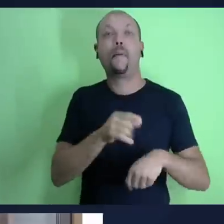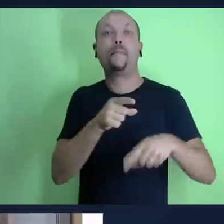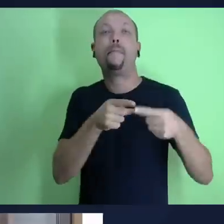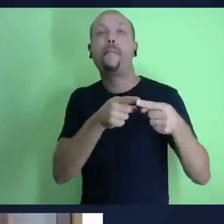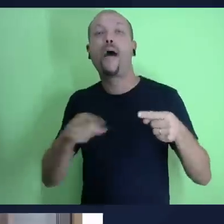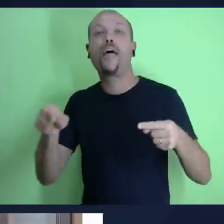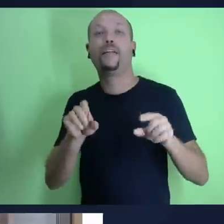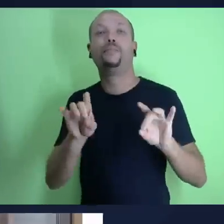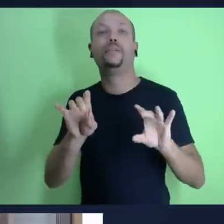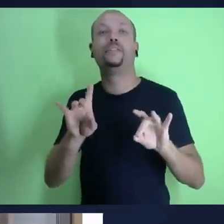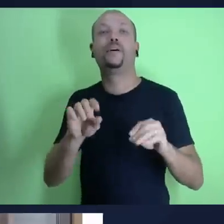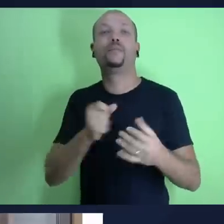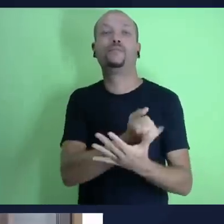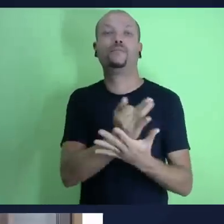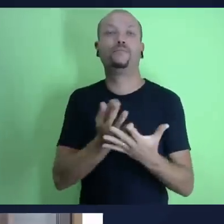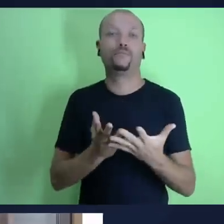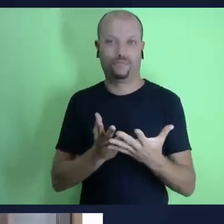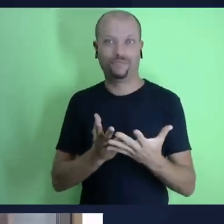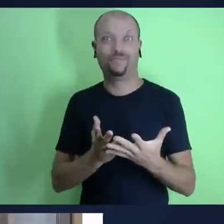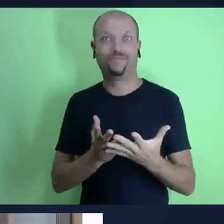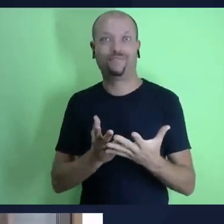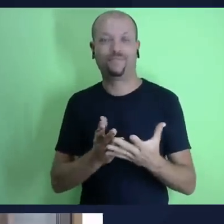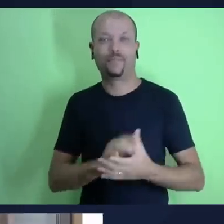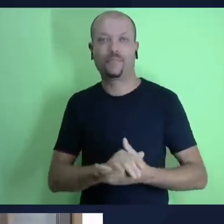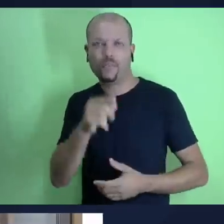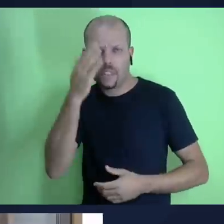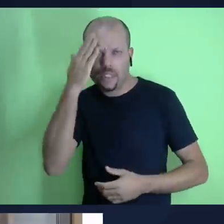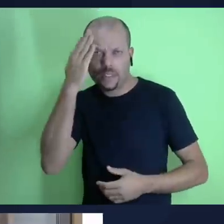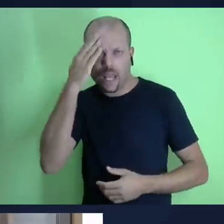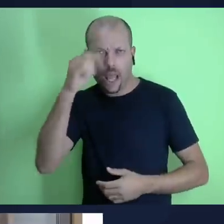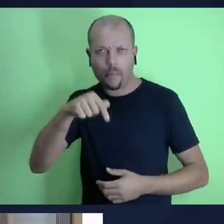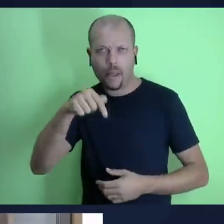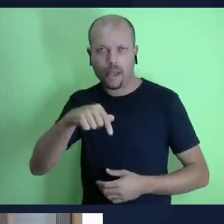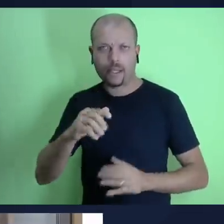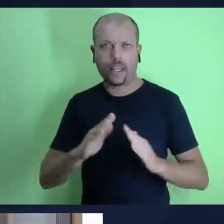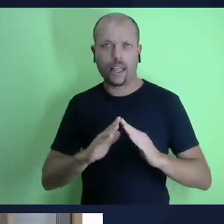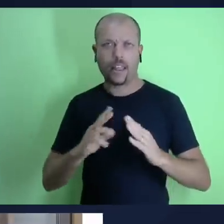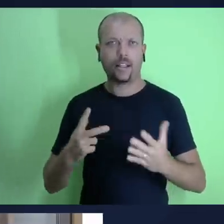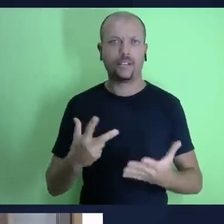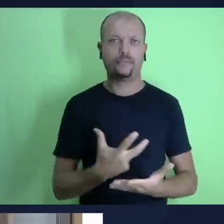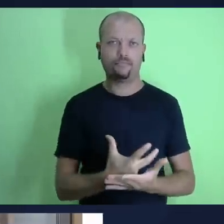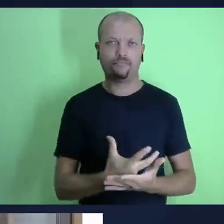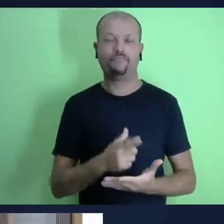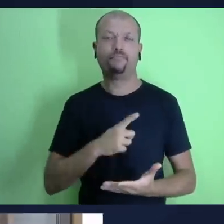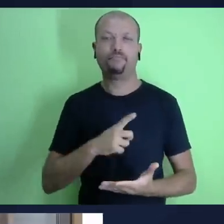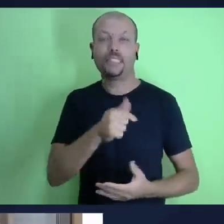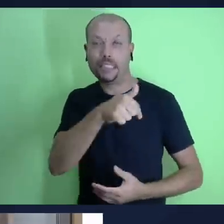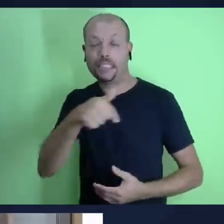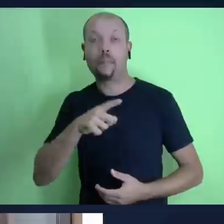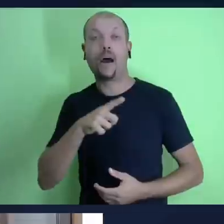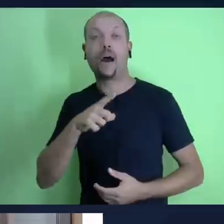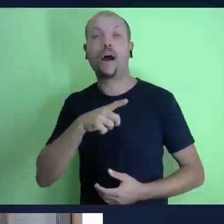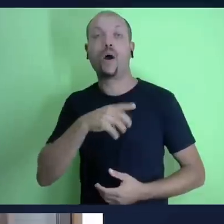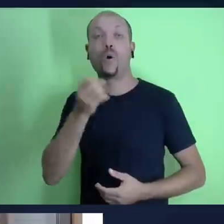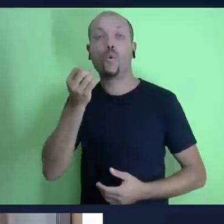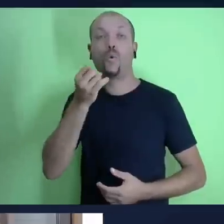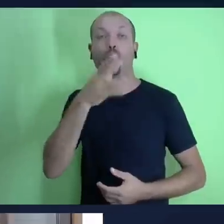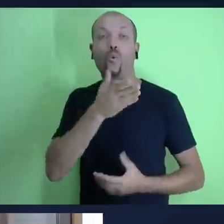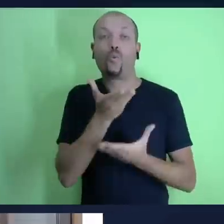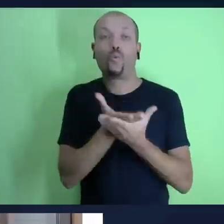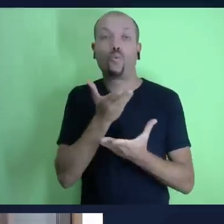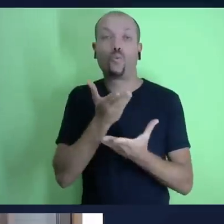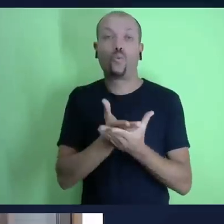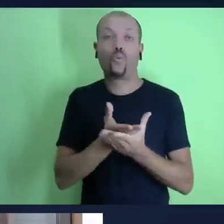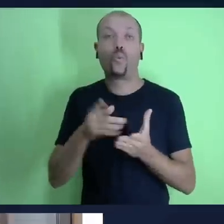especial da nossa lição da escola sabatina você sabe que aqui no canal da igreja do Unaspe toda